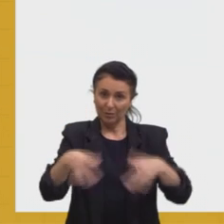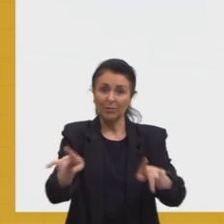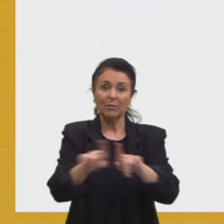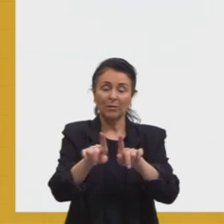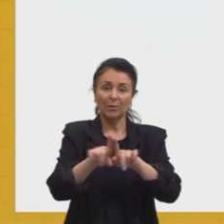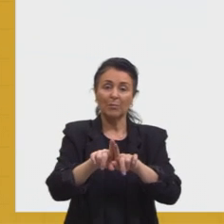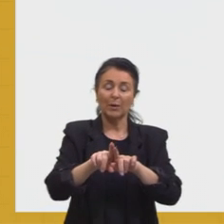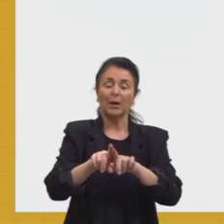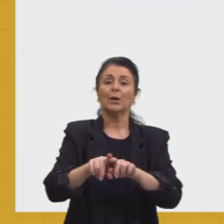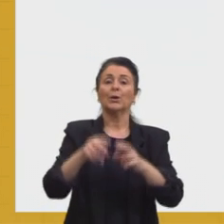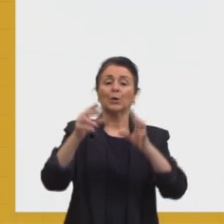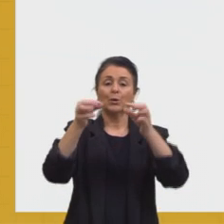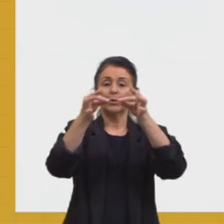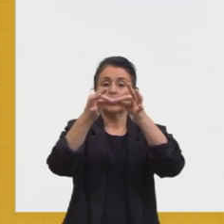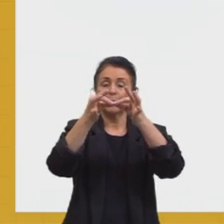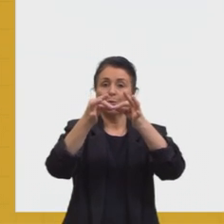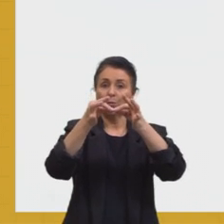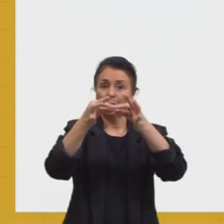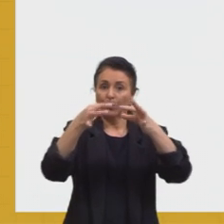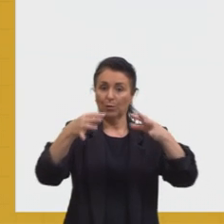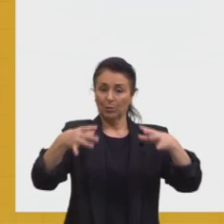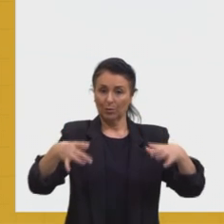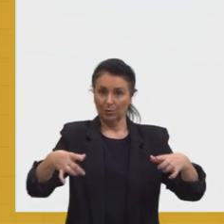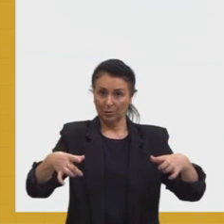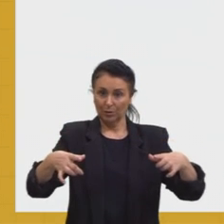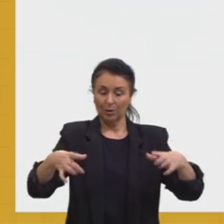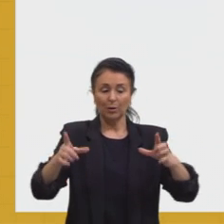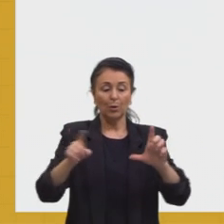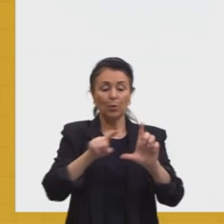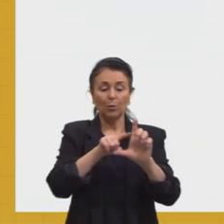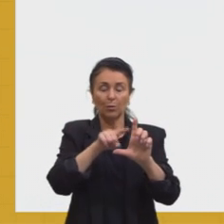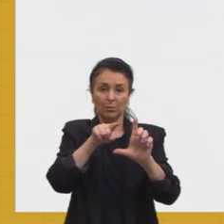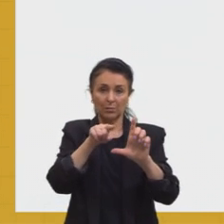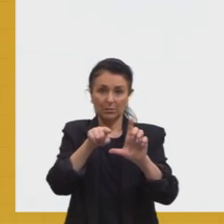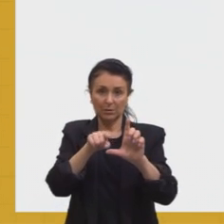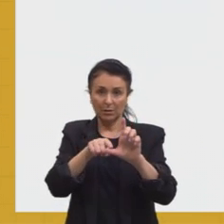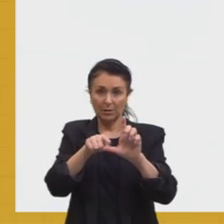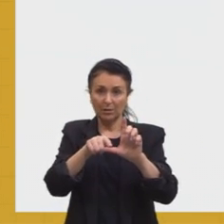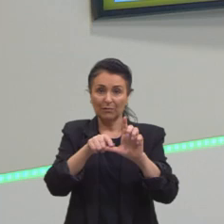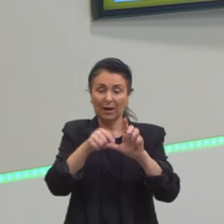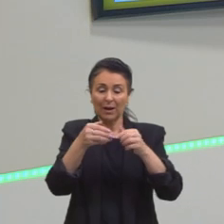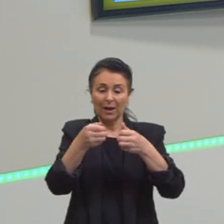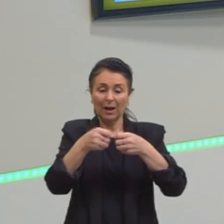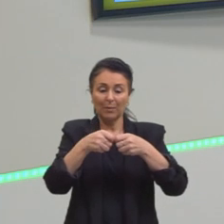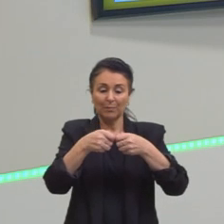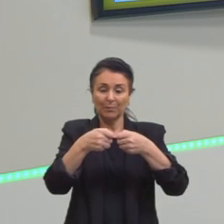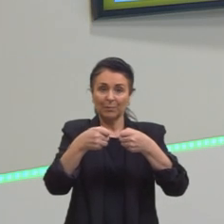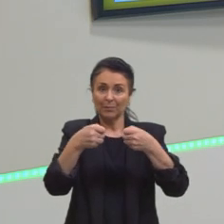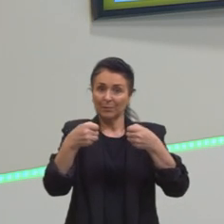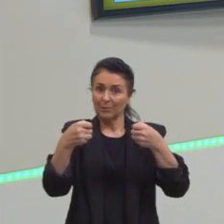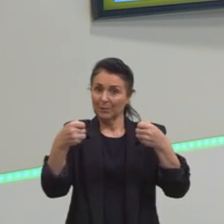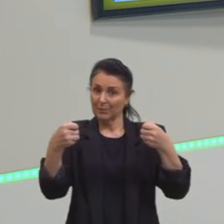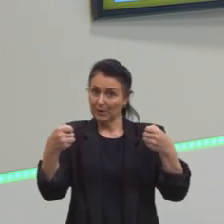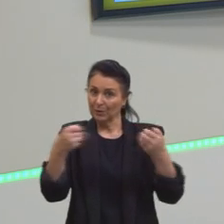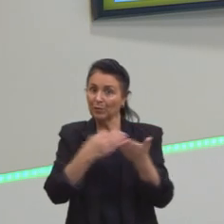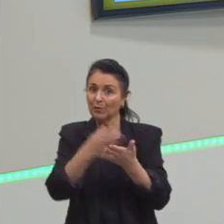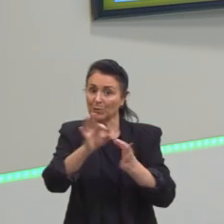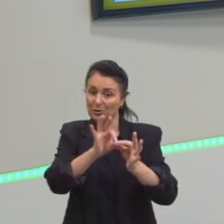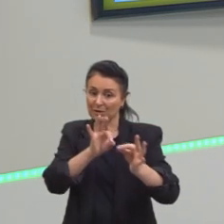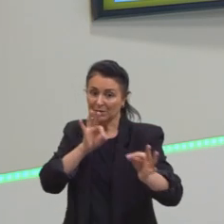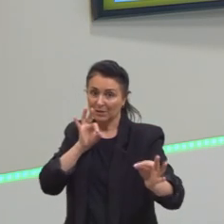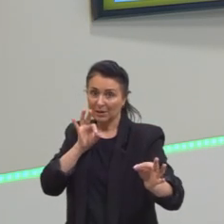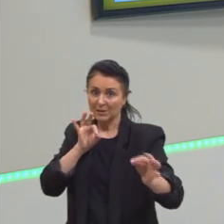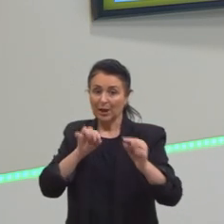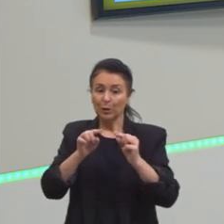então, ela é uma projeção bem específica, onde os ângulos vão abrindo conforme há um distanciamento do topo do